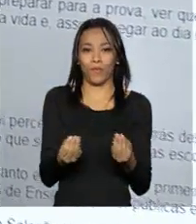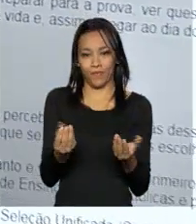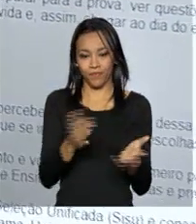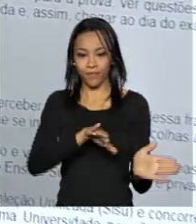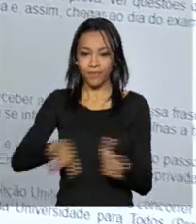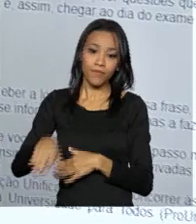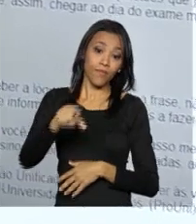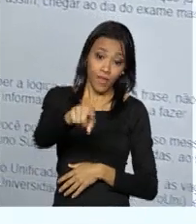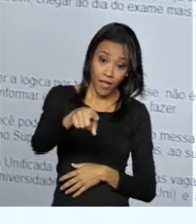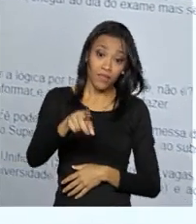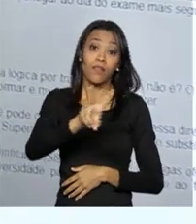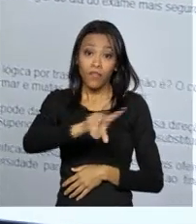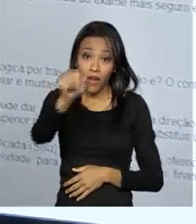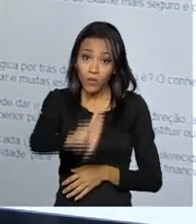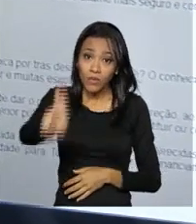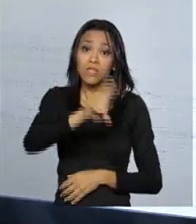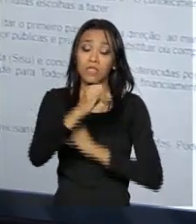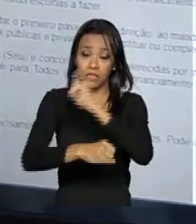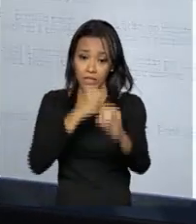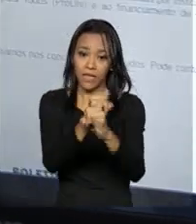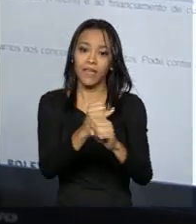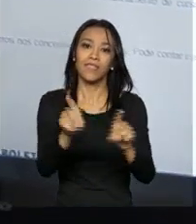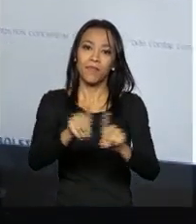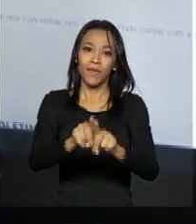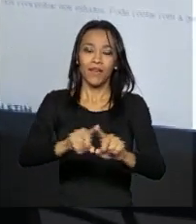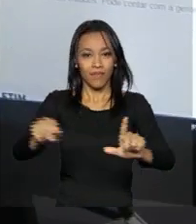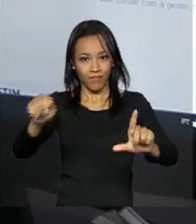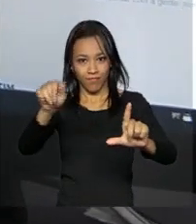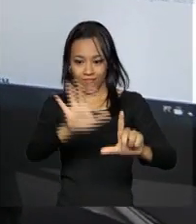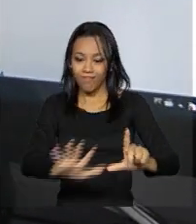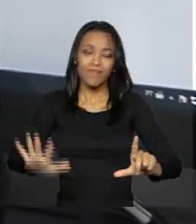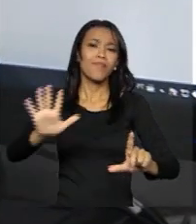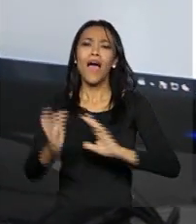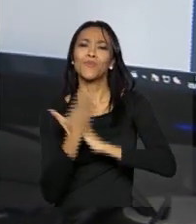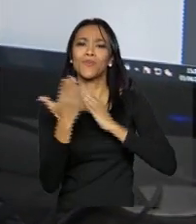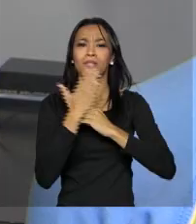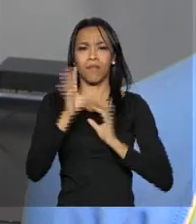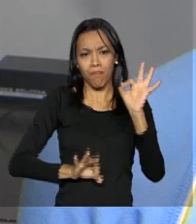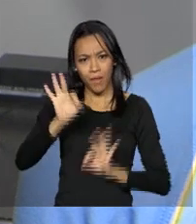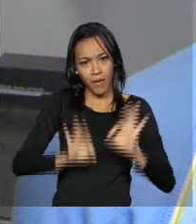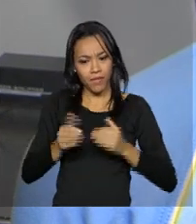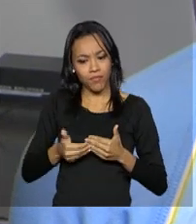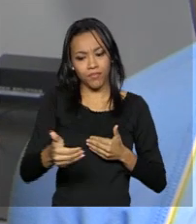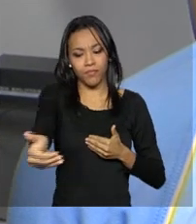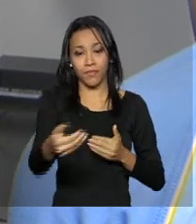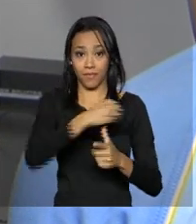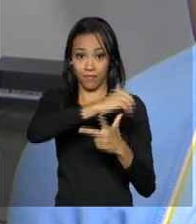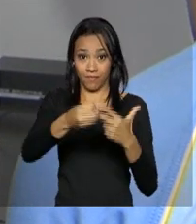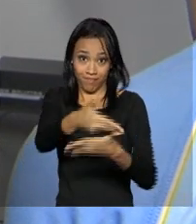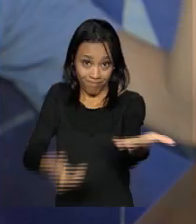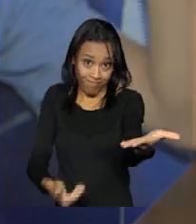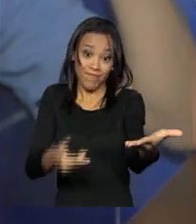O Hora do Enem vai usar a internet e a TV para ajudar os estudantes na preparação para o exame. Quando soube da